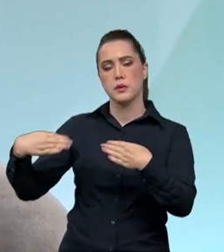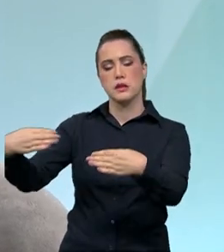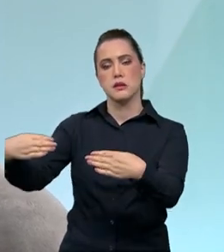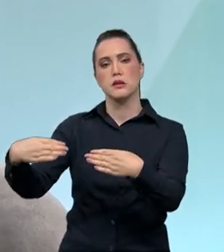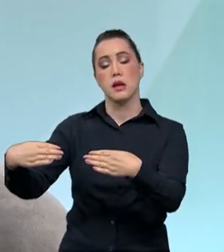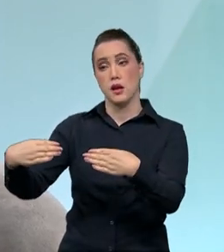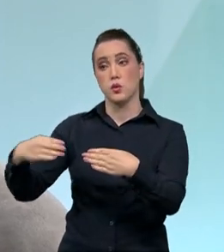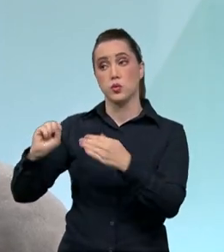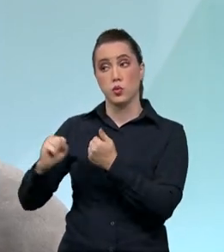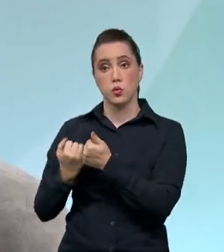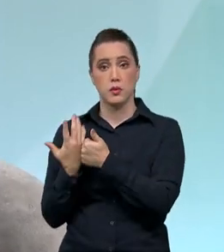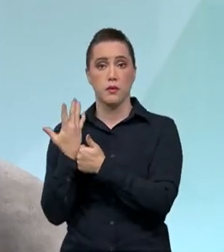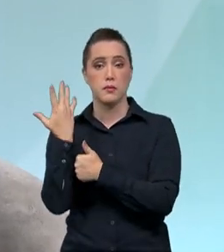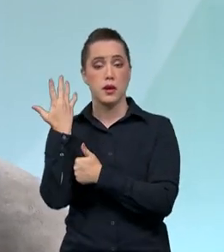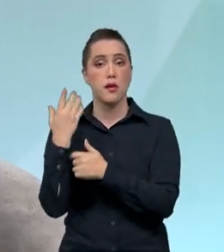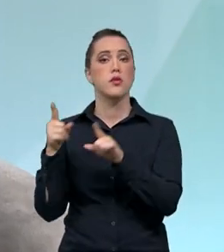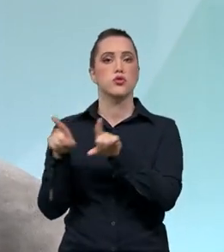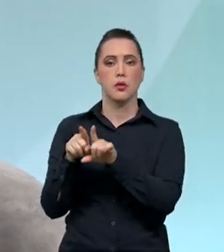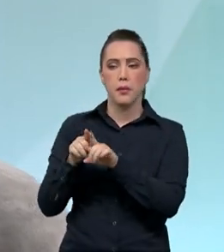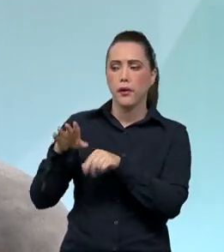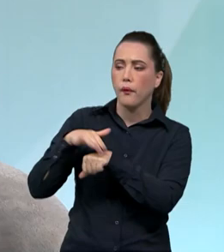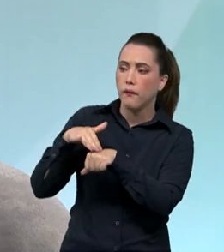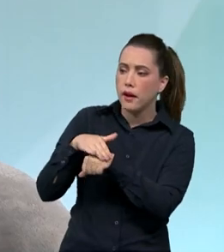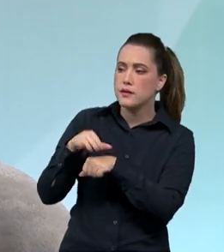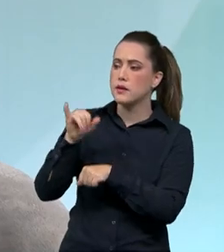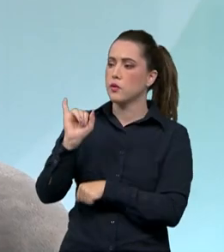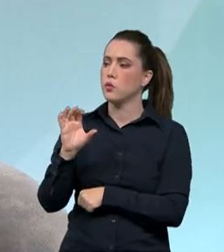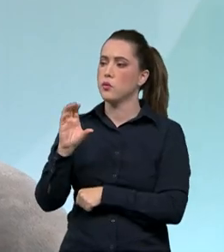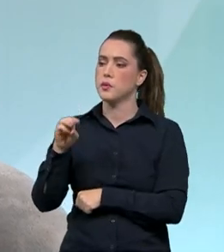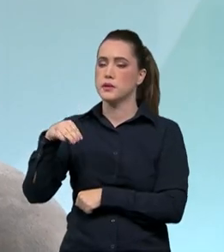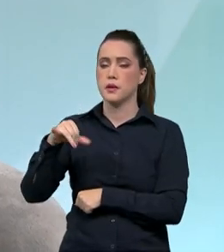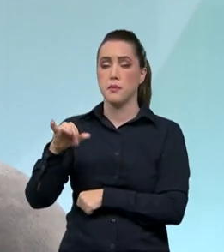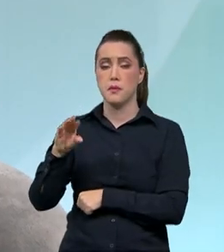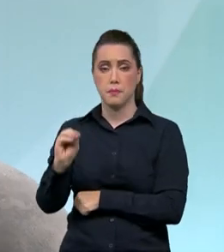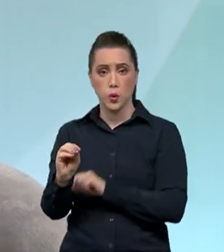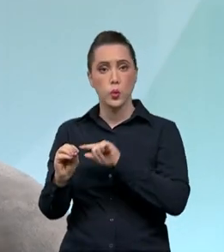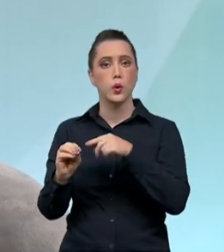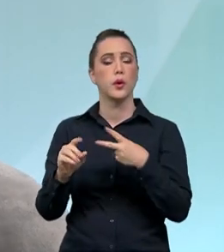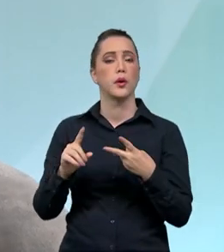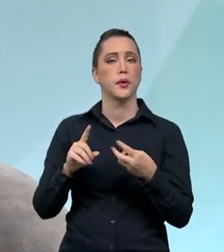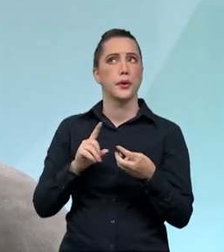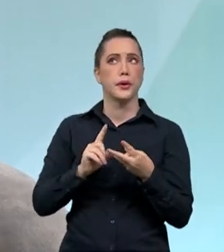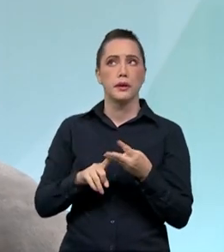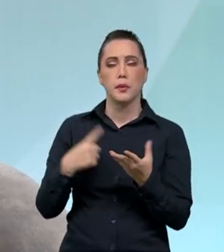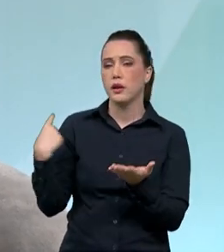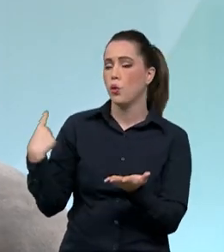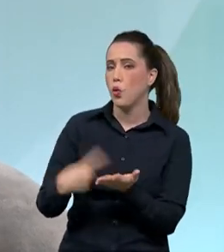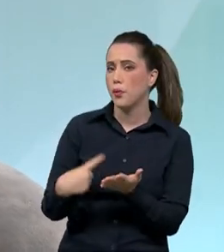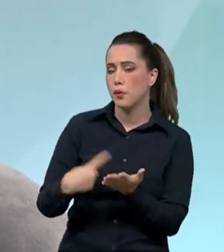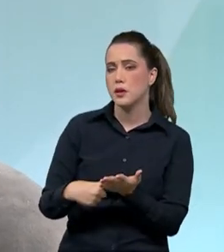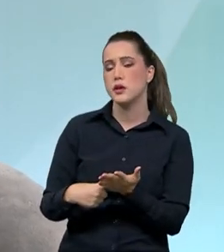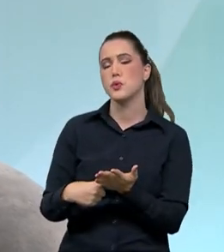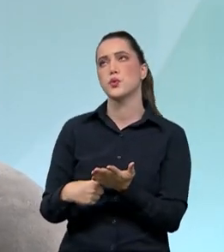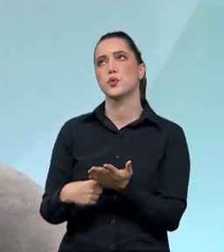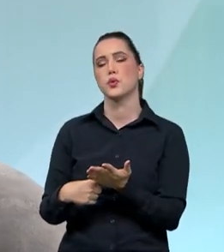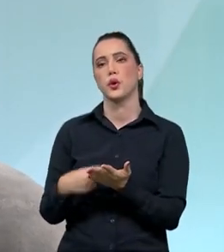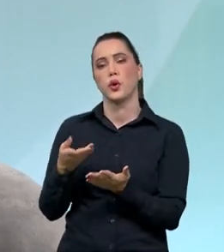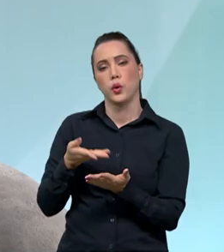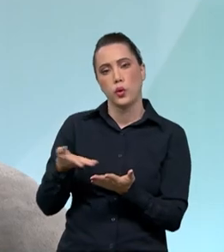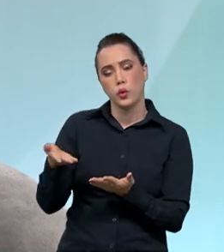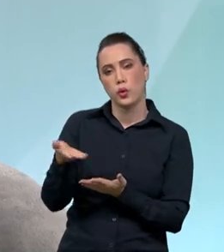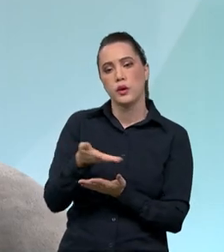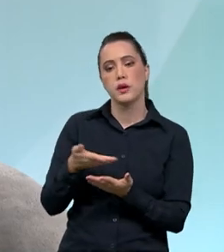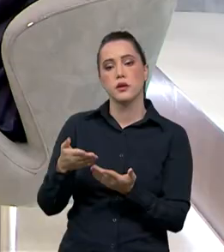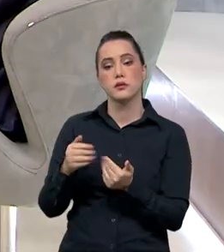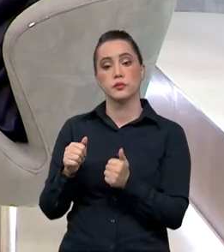com o ICMBio. Nós temos acordo técnico operacional junto com o Ministério do Turismo, ICMBio e justamente o